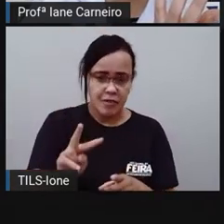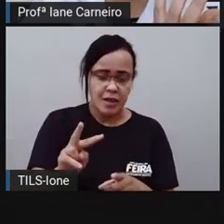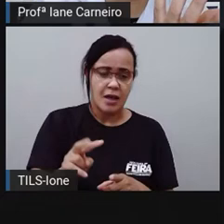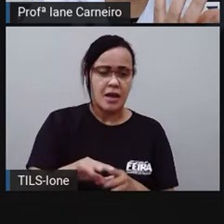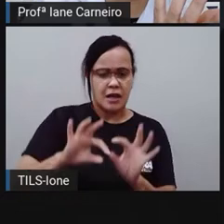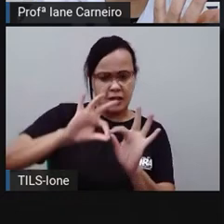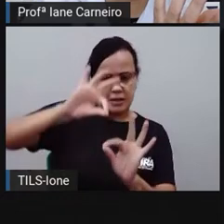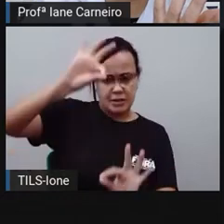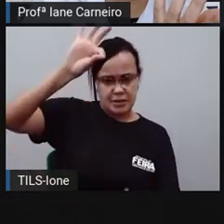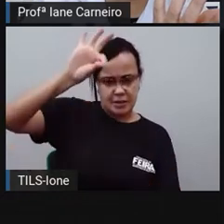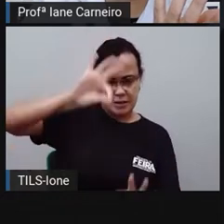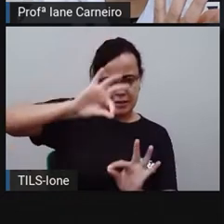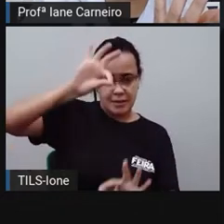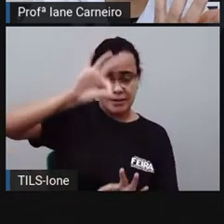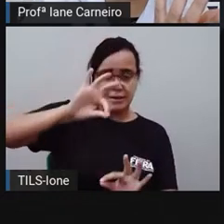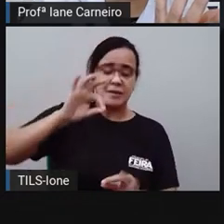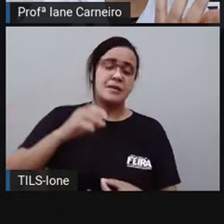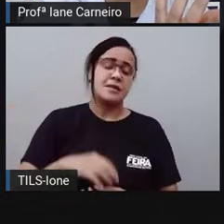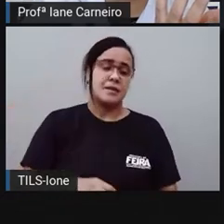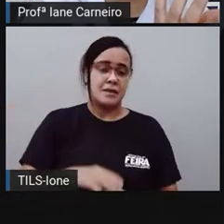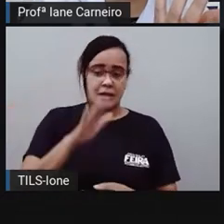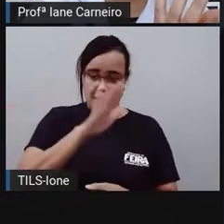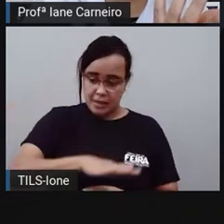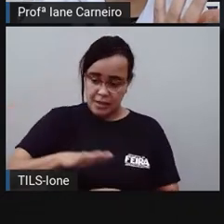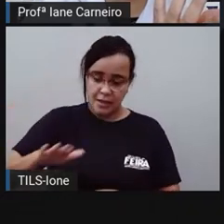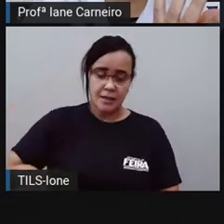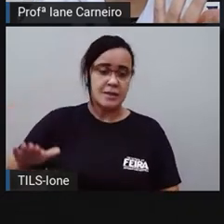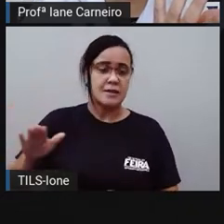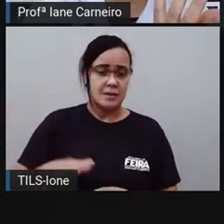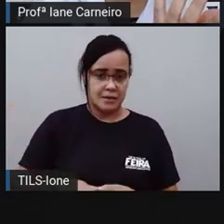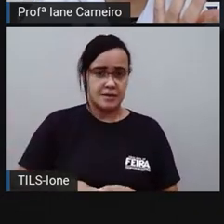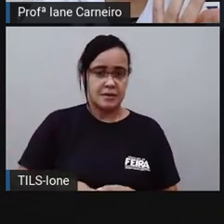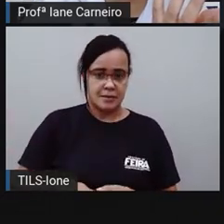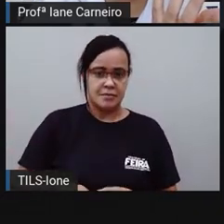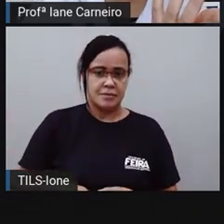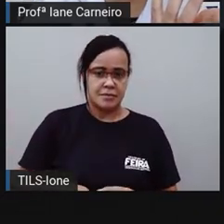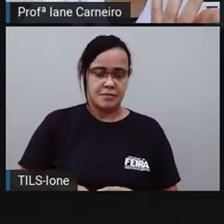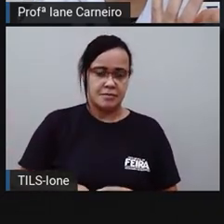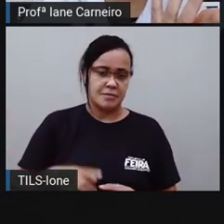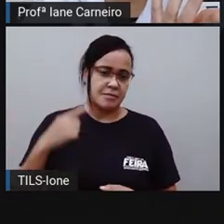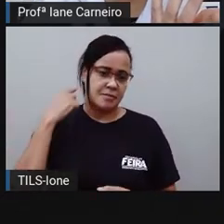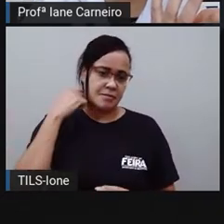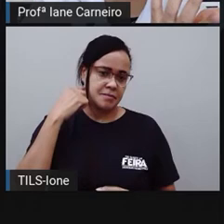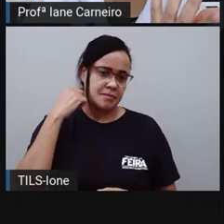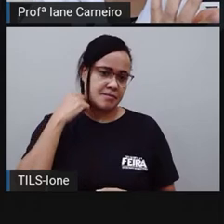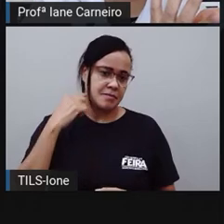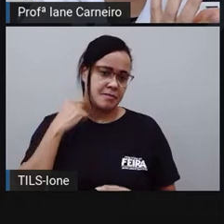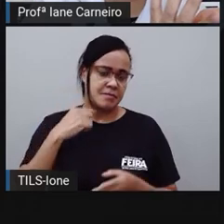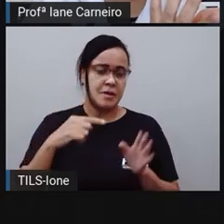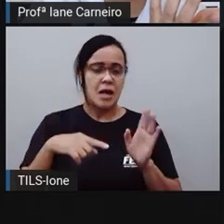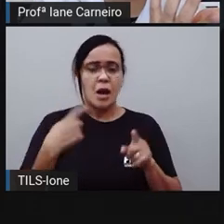no pescoço da girafa. Aqui tem as medidas, ó.